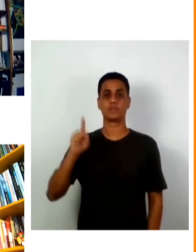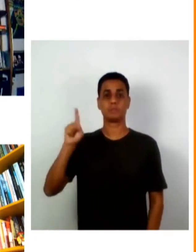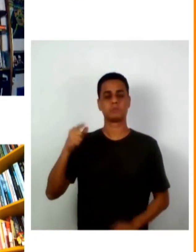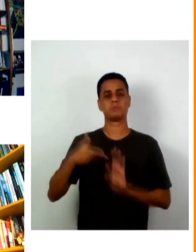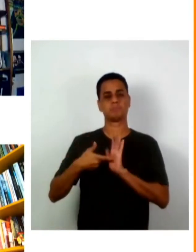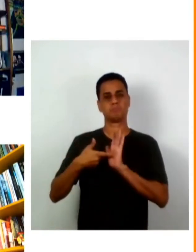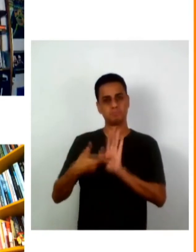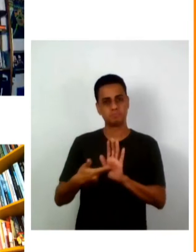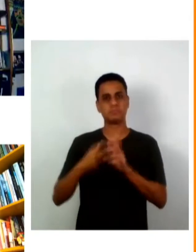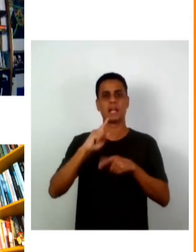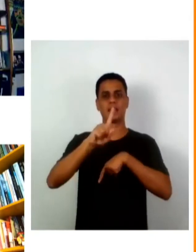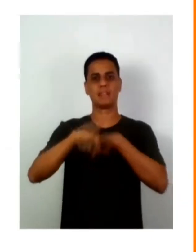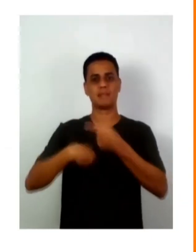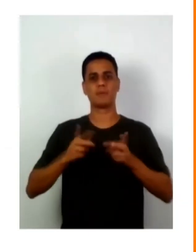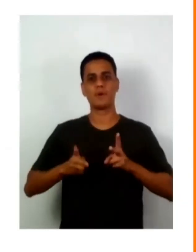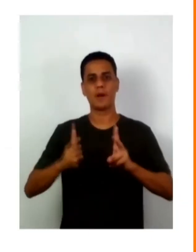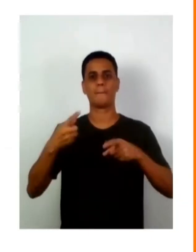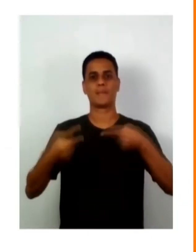as perguntas.